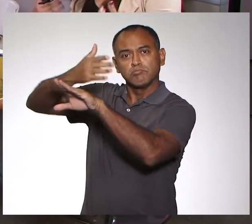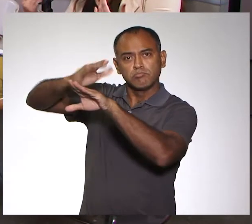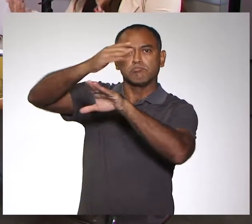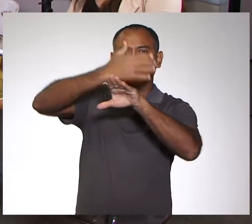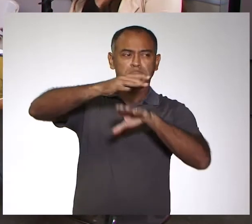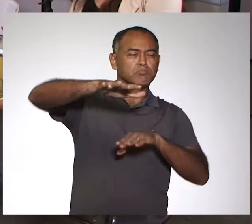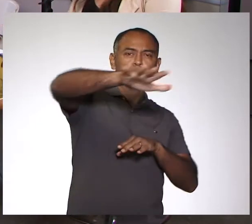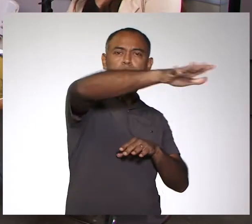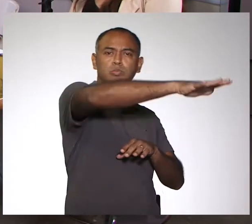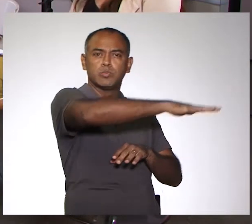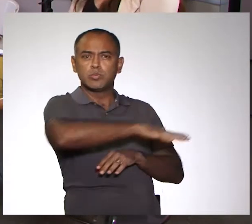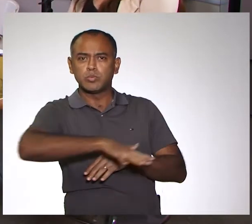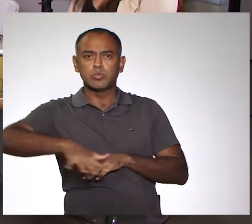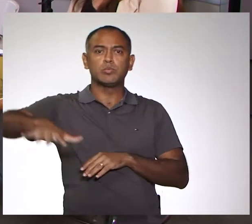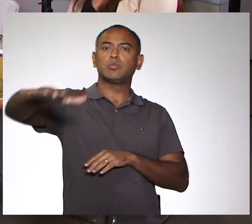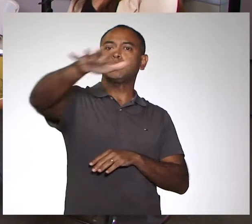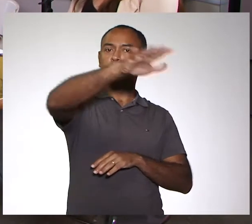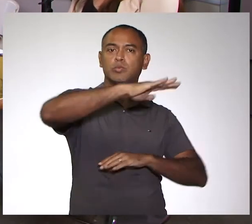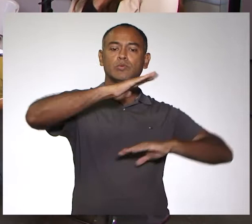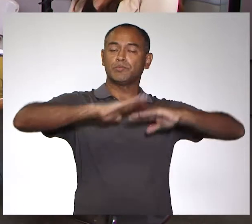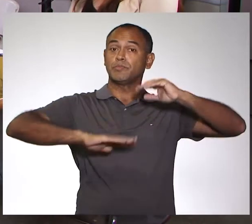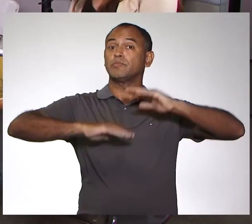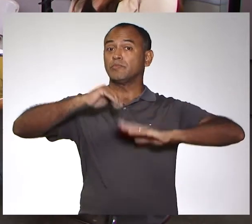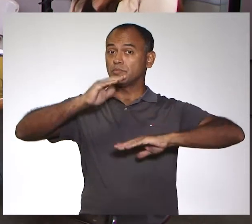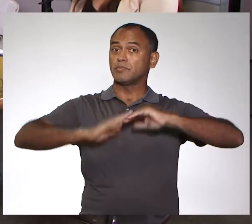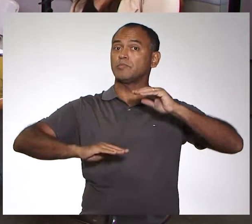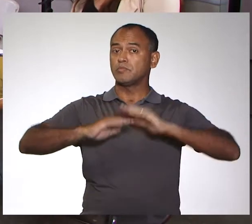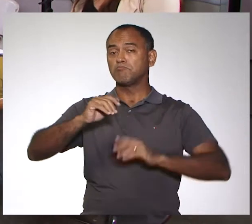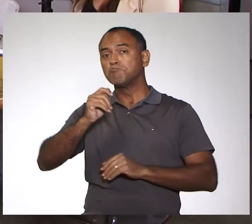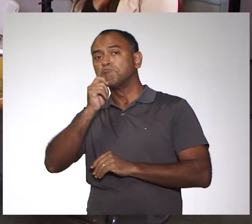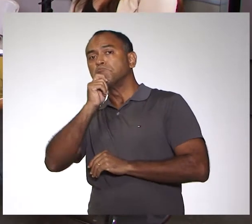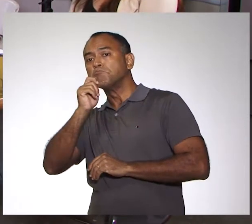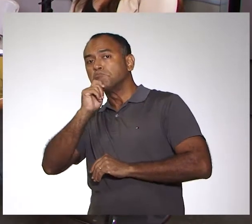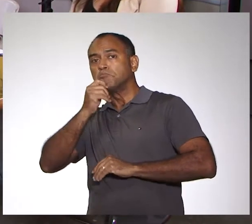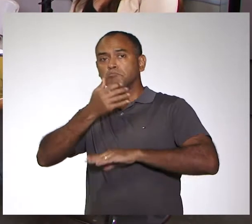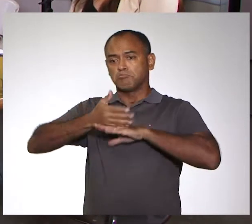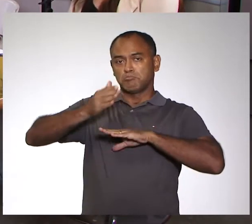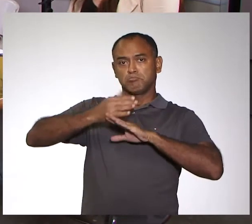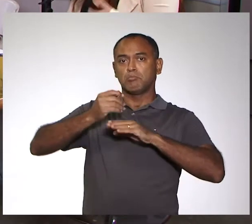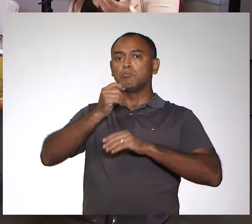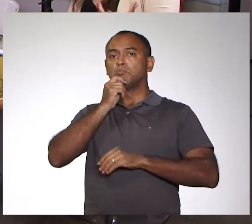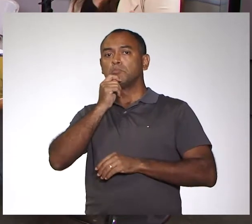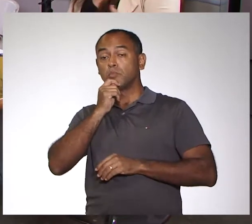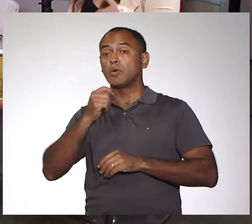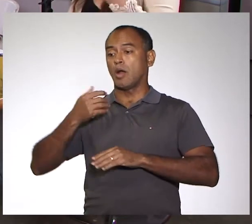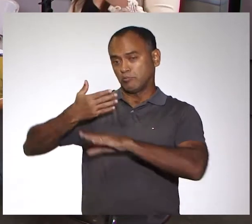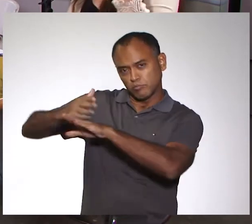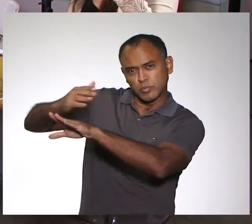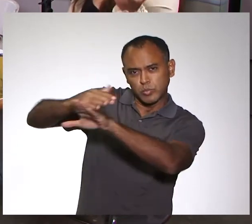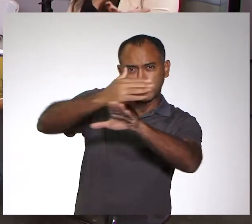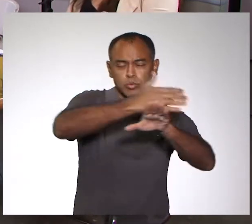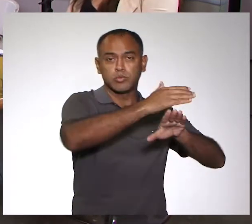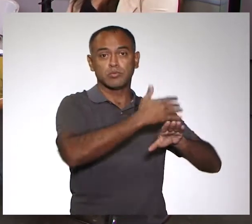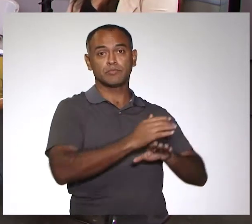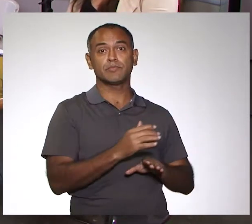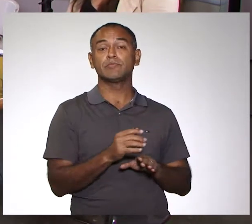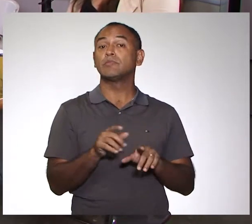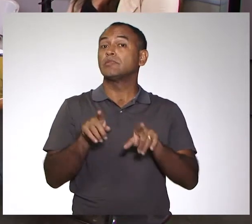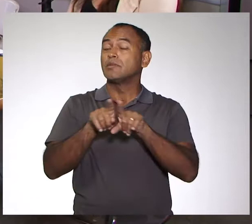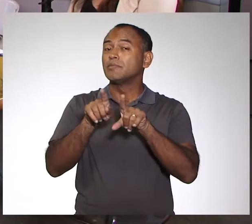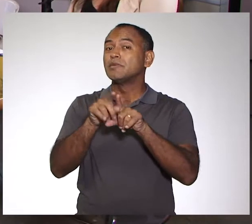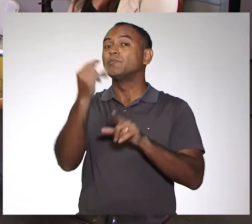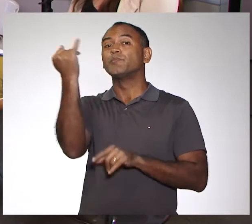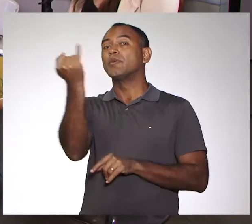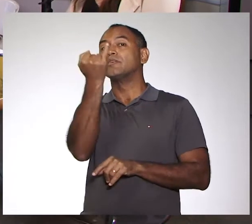para qualificar a nossa população aqui, os nossos profissionais que estão sem qualificação. E também sem a necessidade, claro,